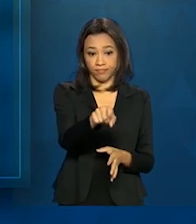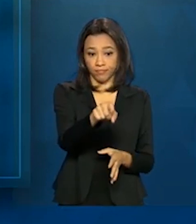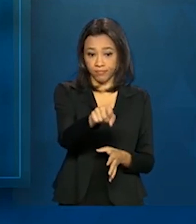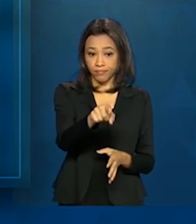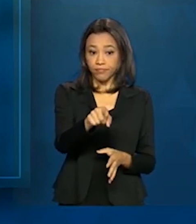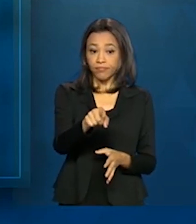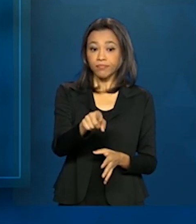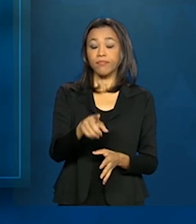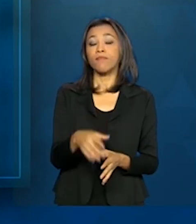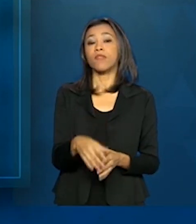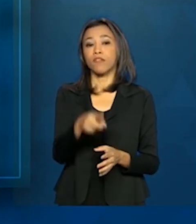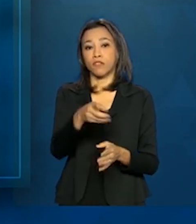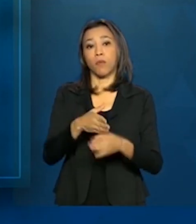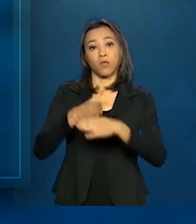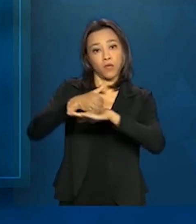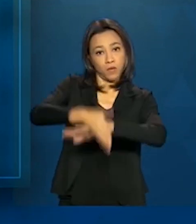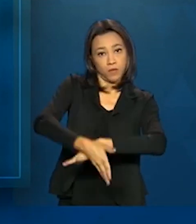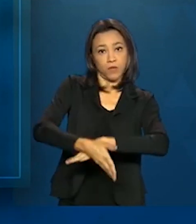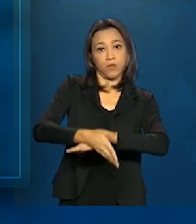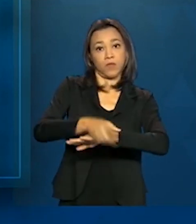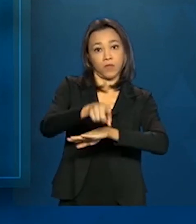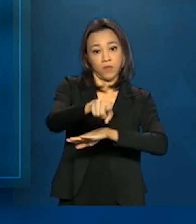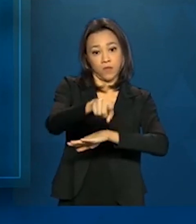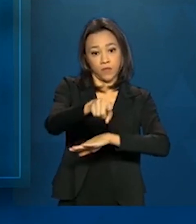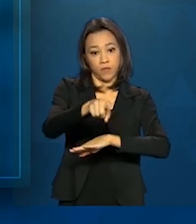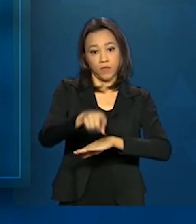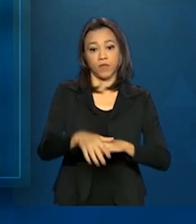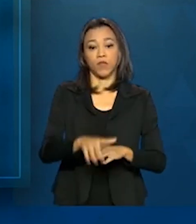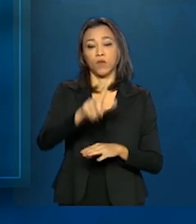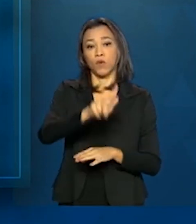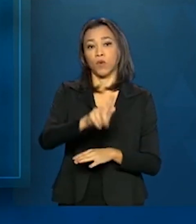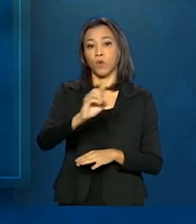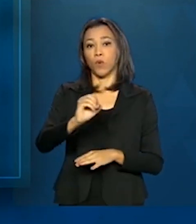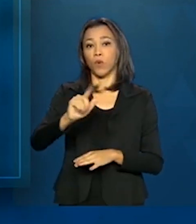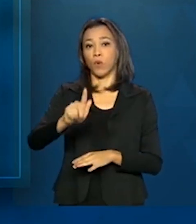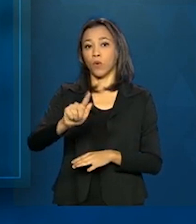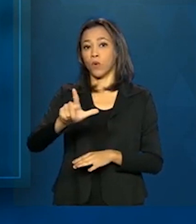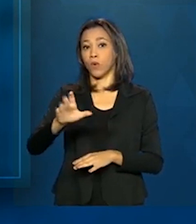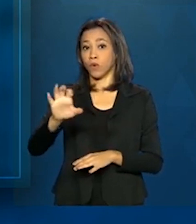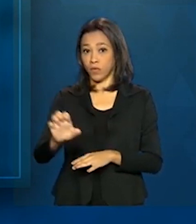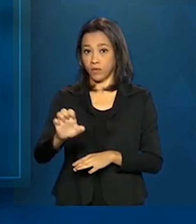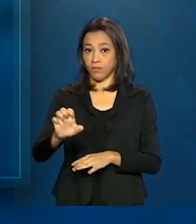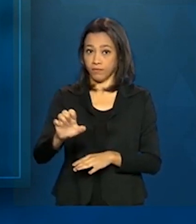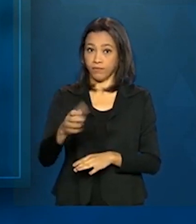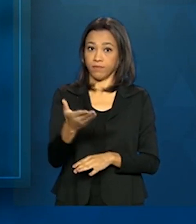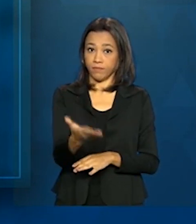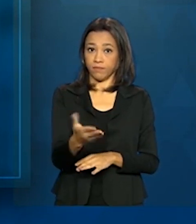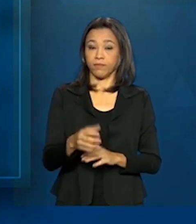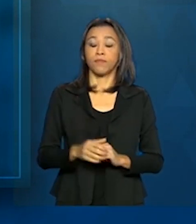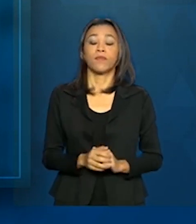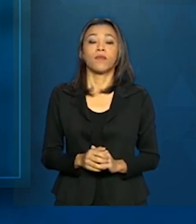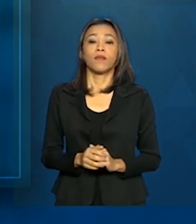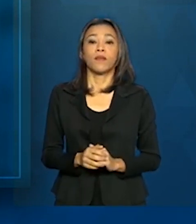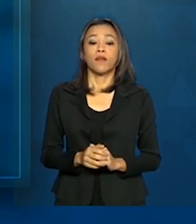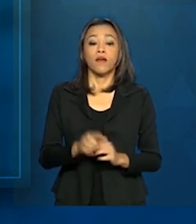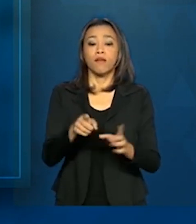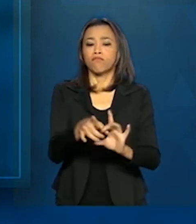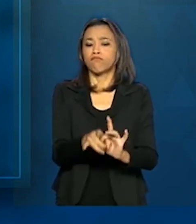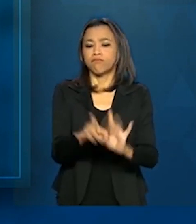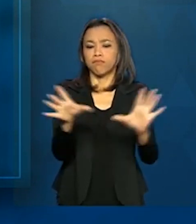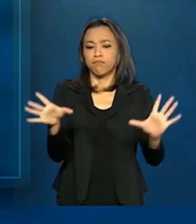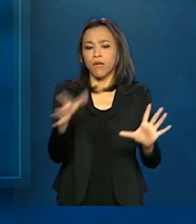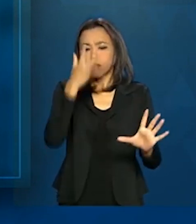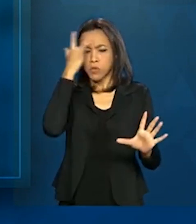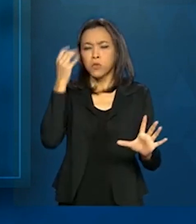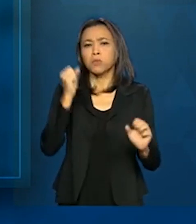Google e Apple, nos dois sistemas, à disposição das pessoas.